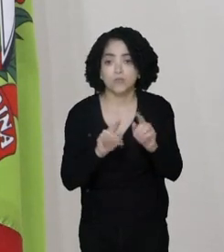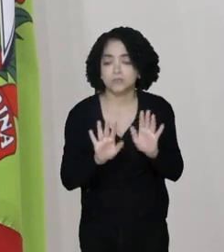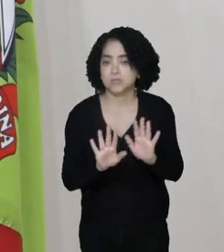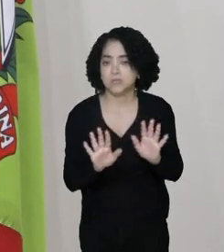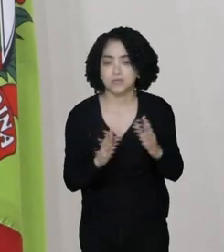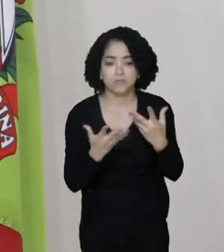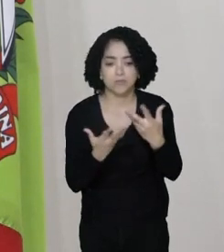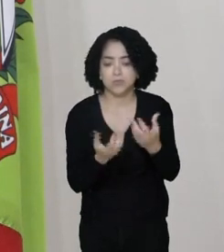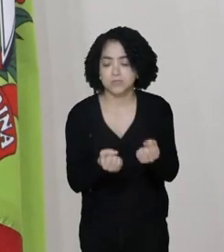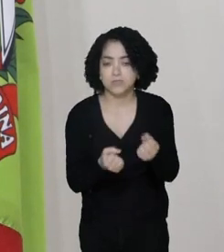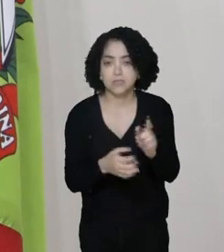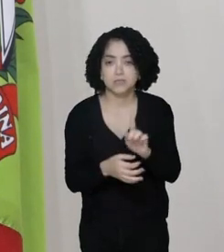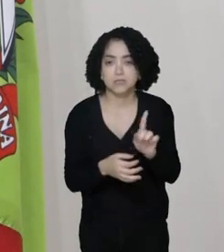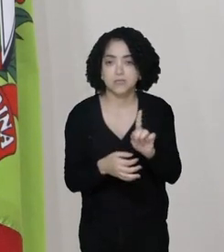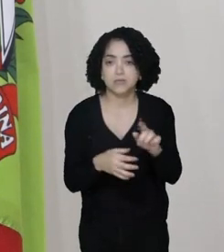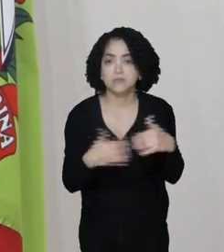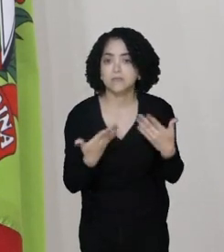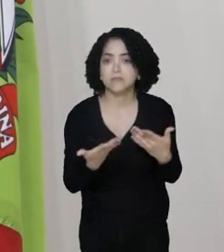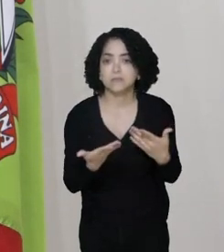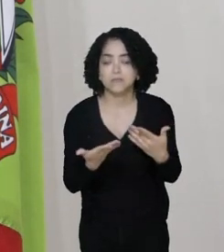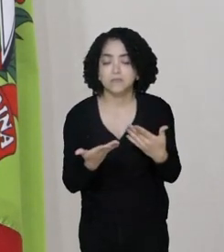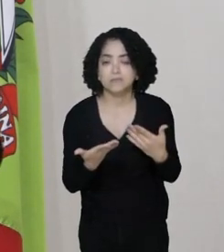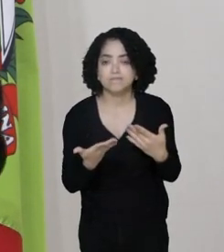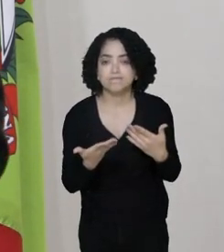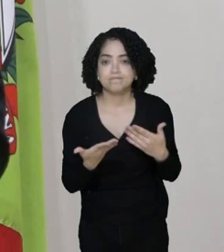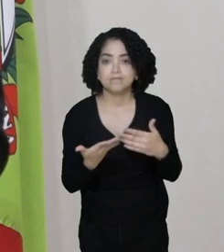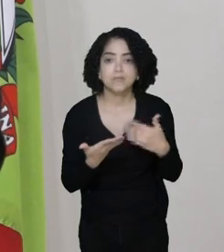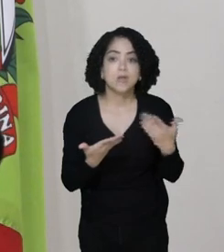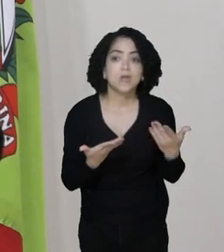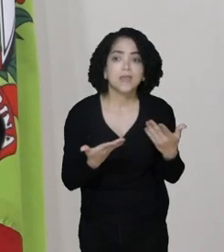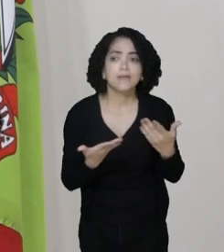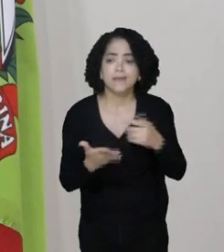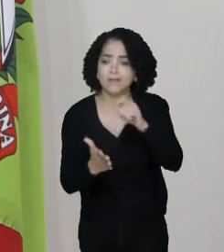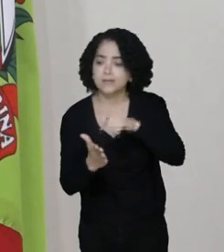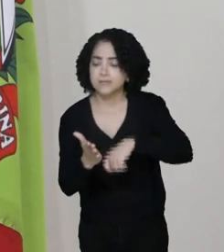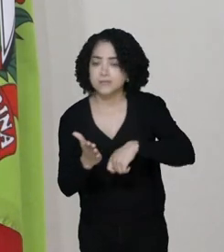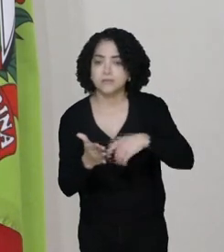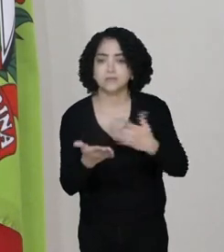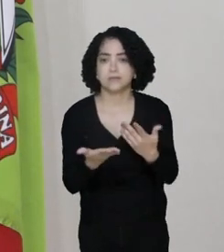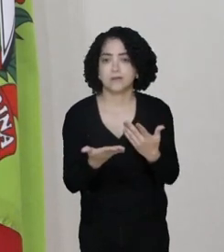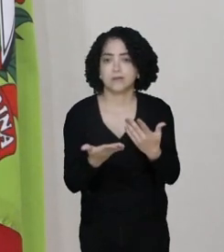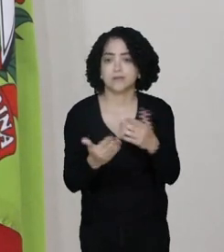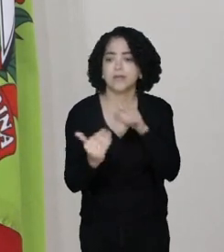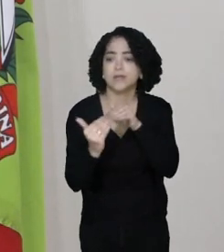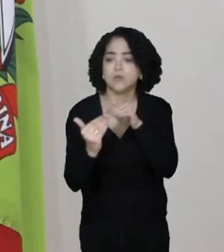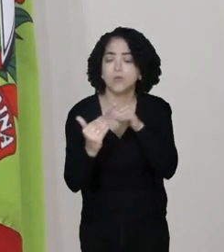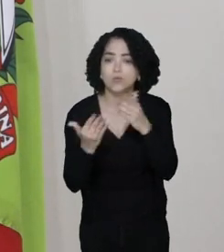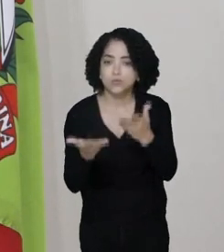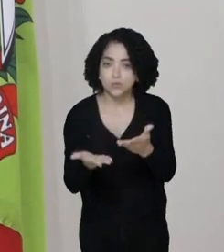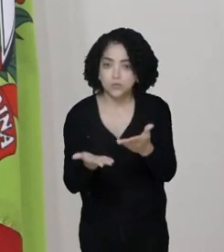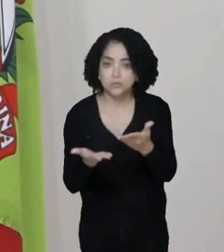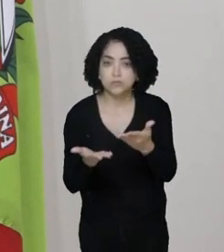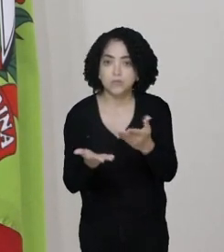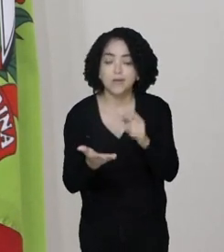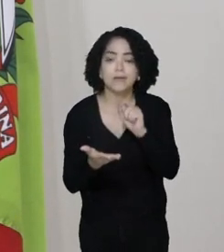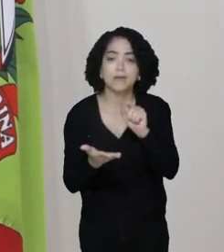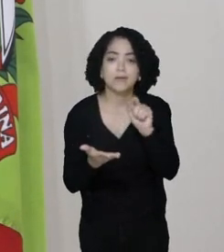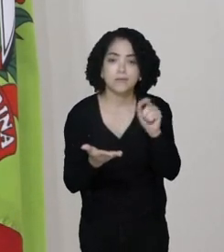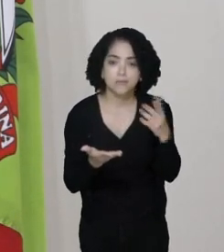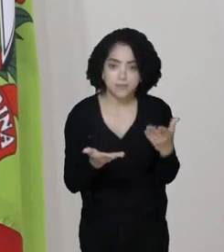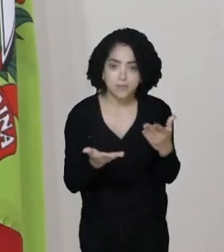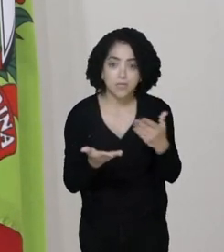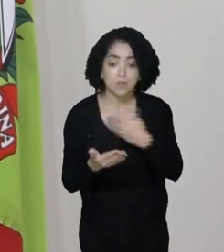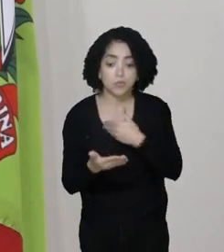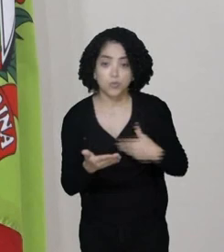Mas onde é que está a legitimidade disso? Quem é que dá o aval para isso? Quem deu o aval para isso aqui? Quem deu o aval para o